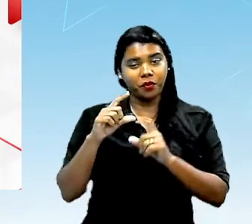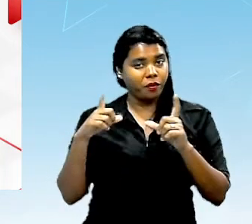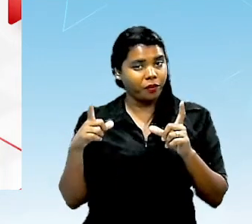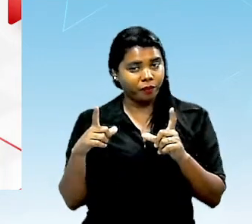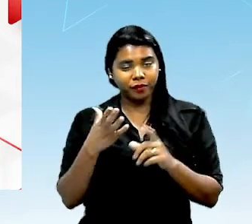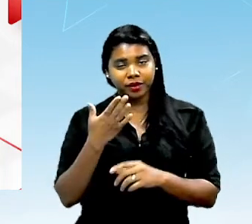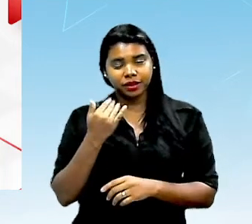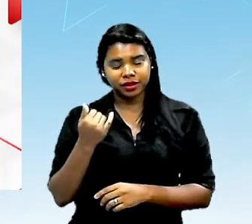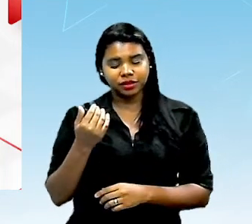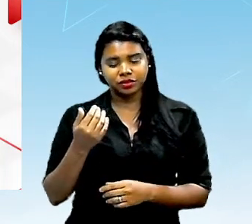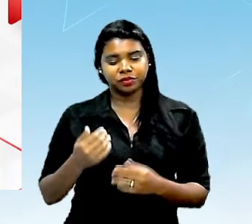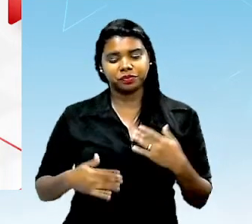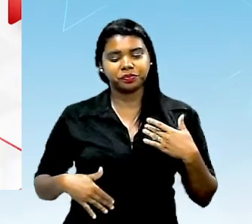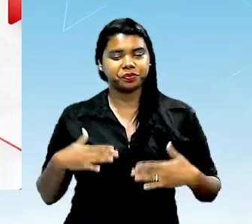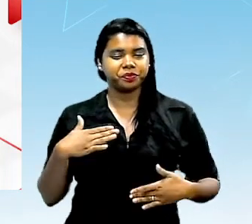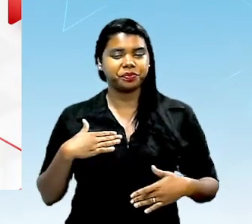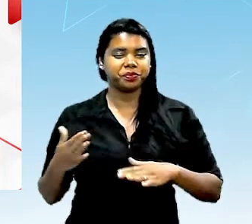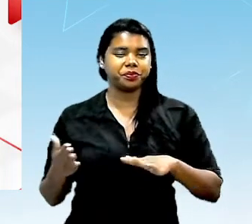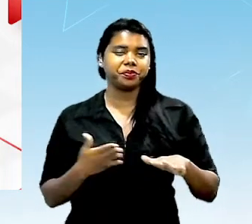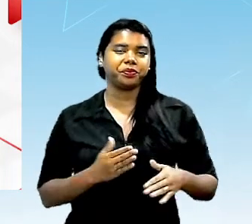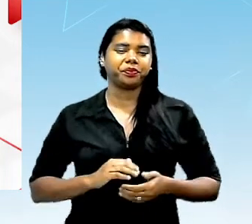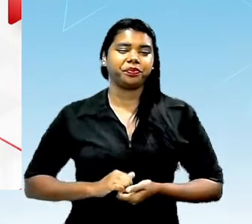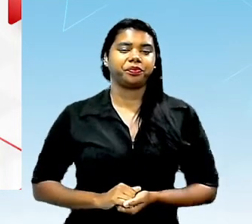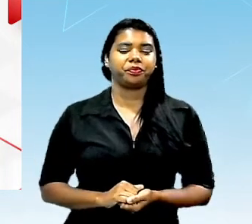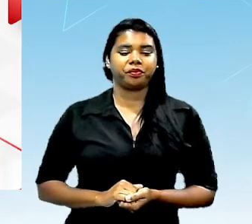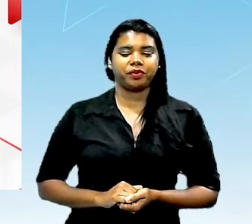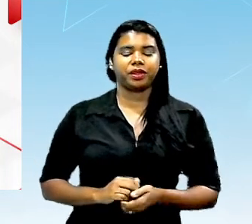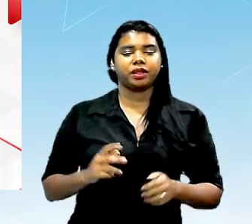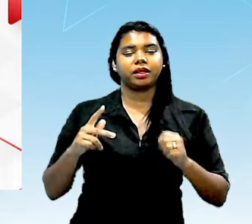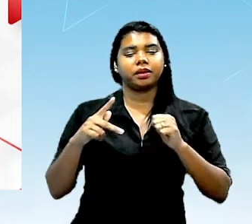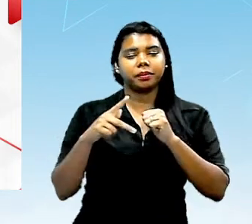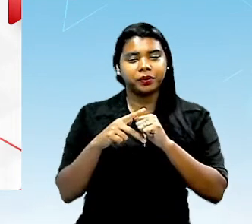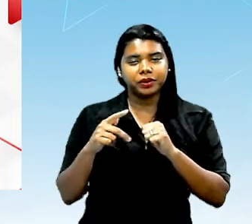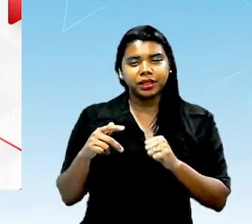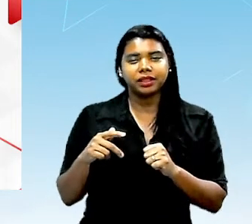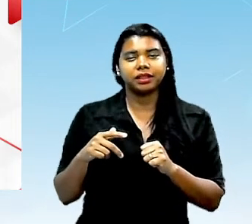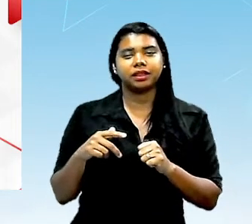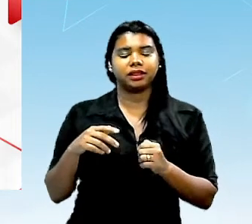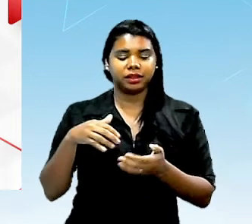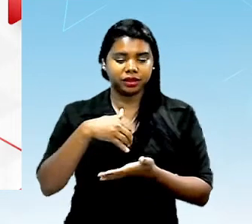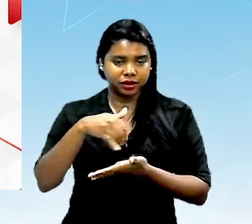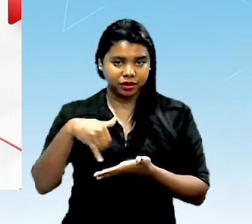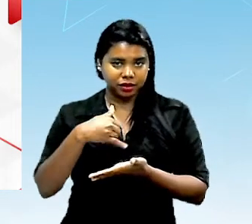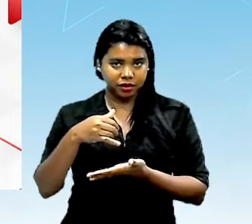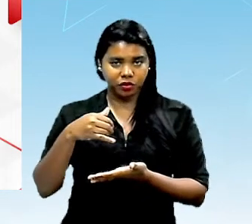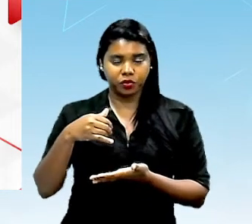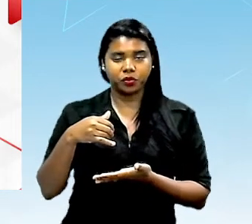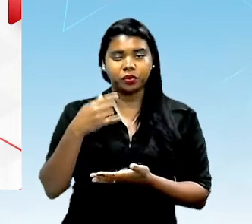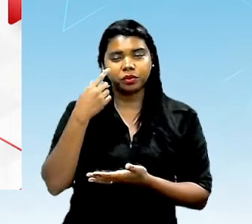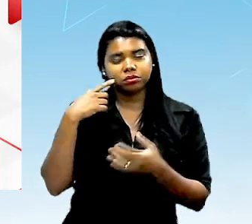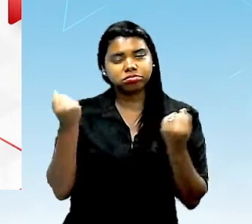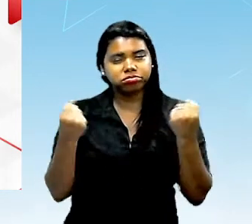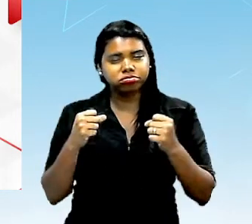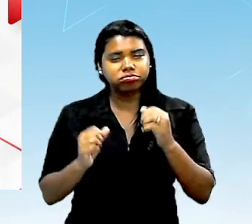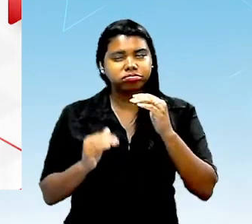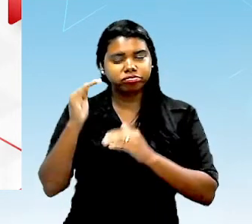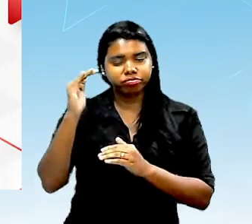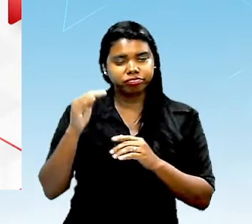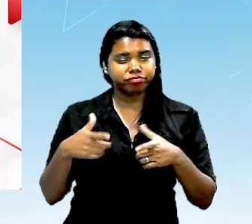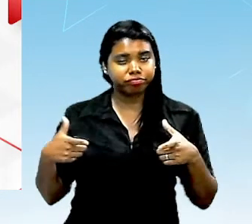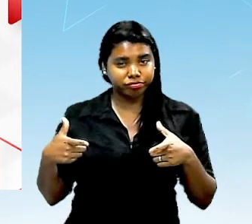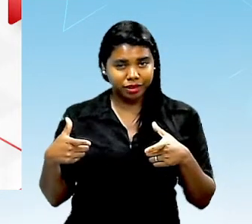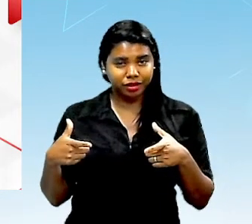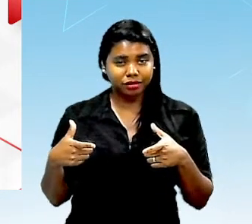consumir então carboidratos, proteínas gorduras, macronutrientes precisamos de uma quantidade grande